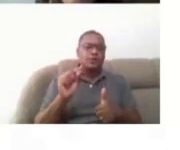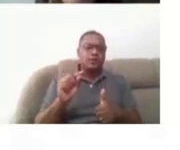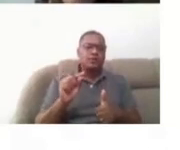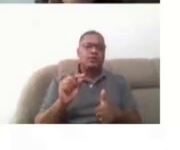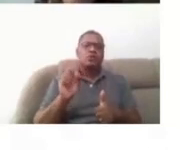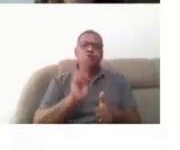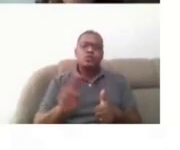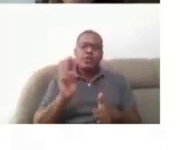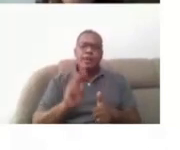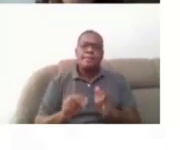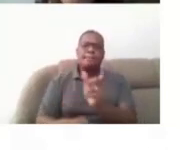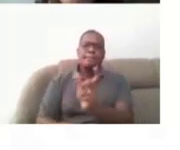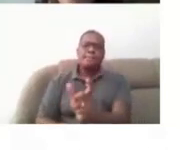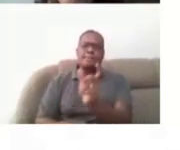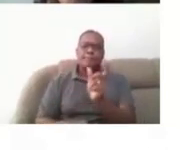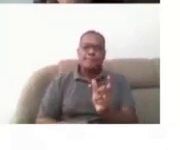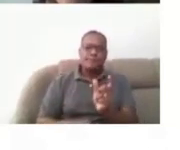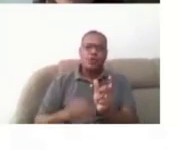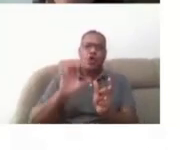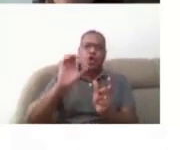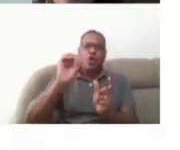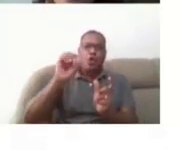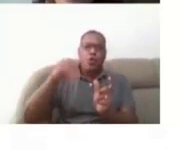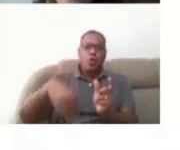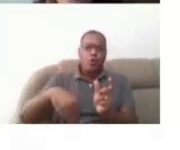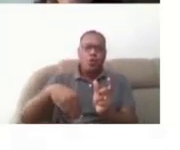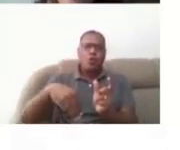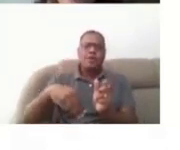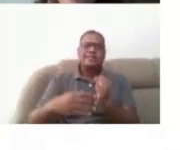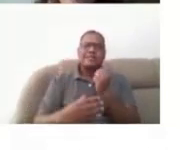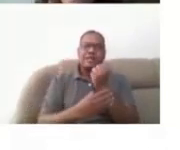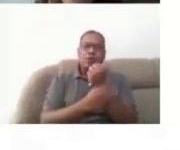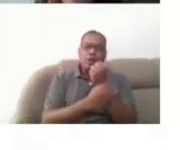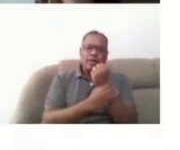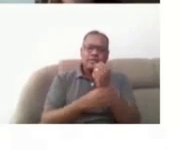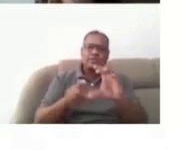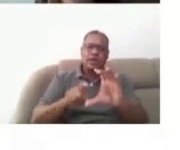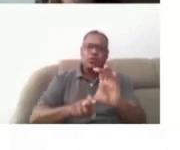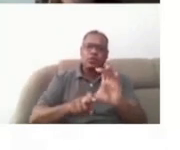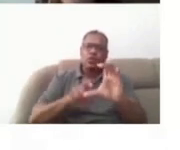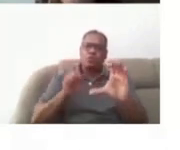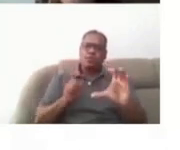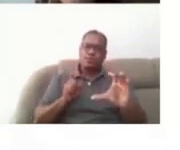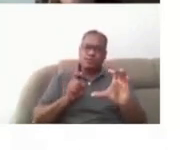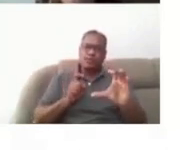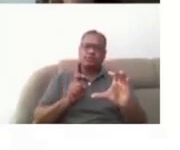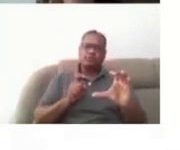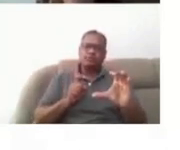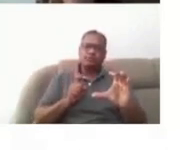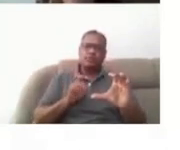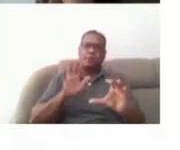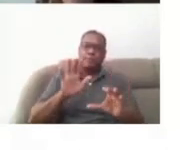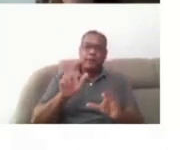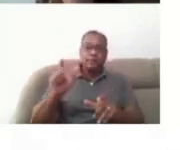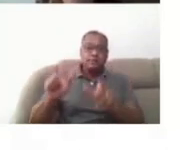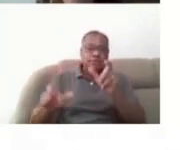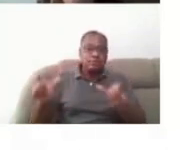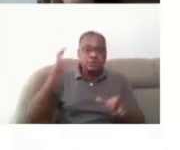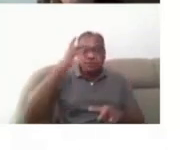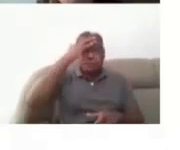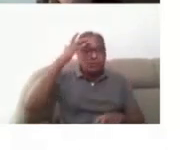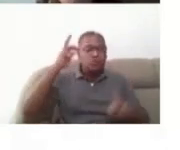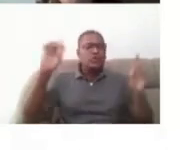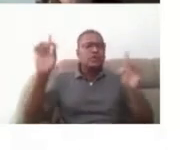-se a palavra com segurança e autonomia, né? Então, as pessoas com deficiência, elas precisam se sentir